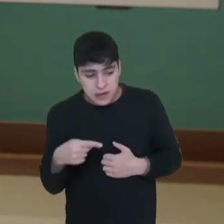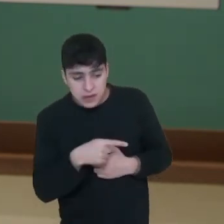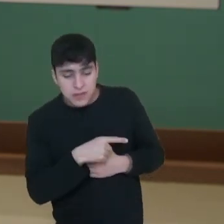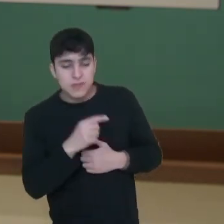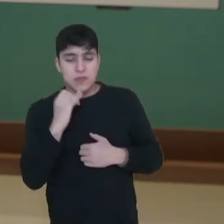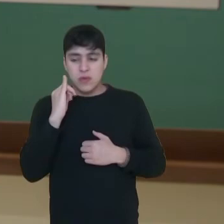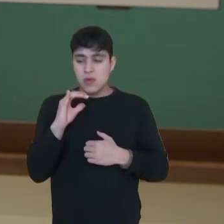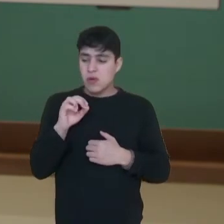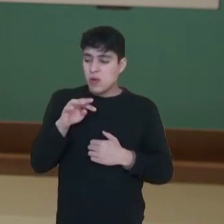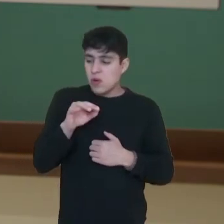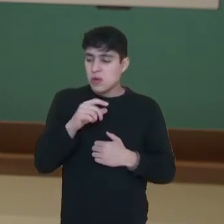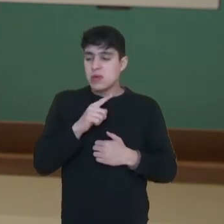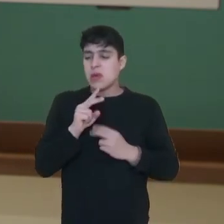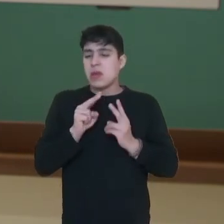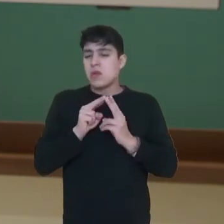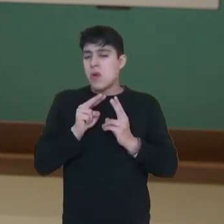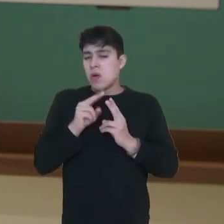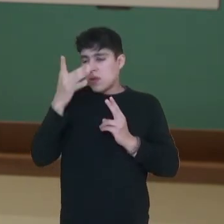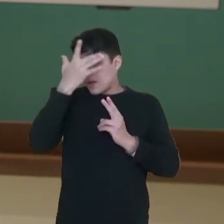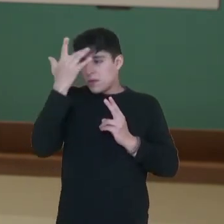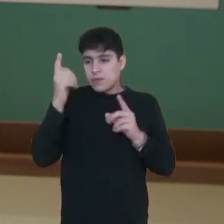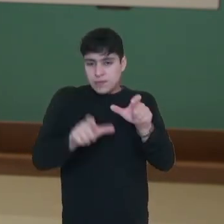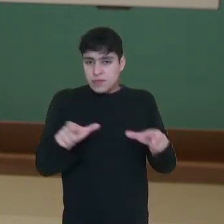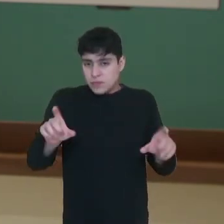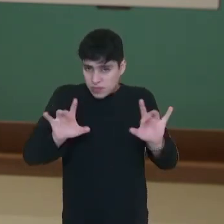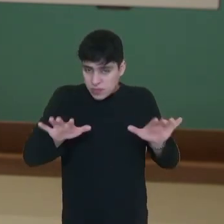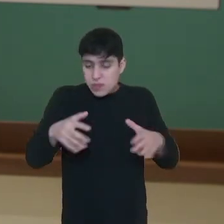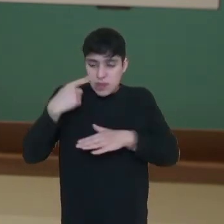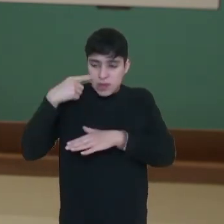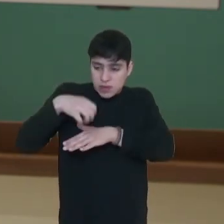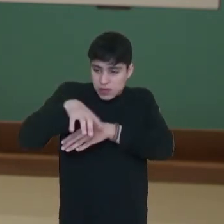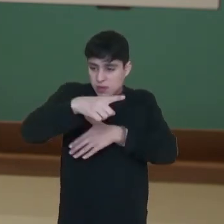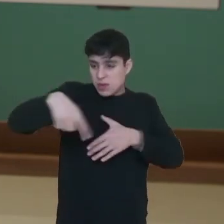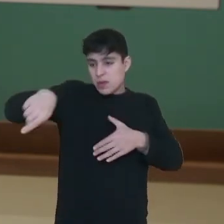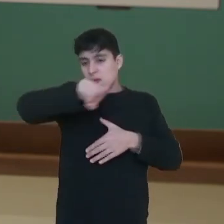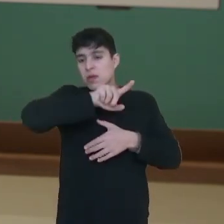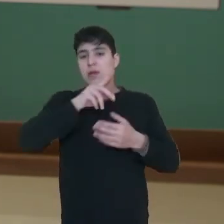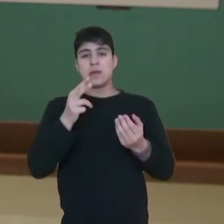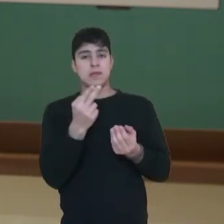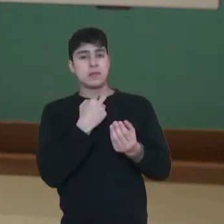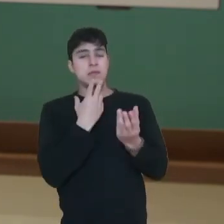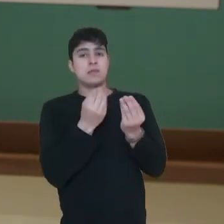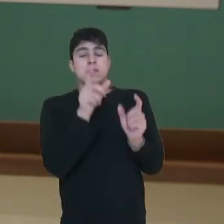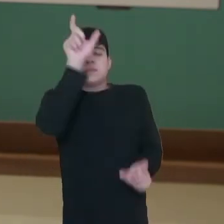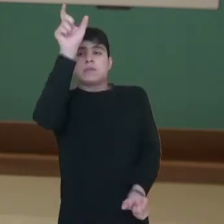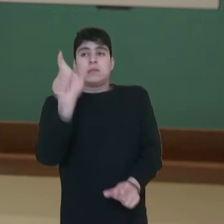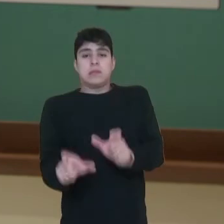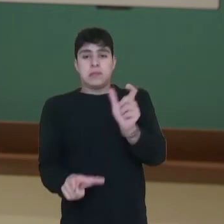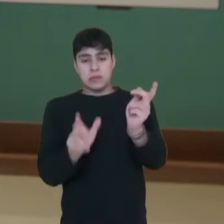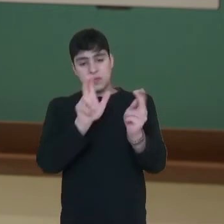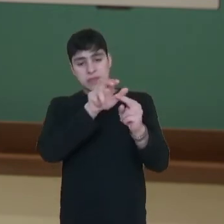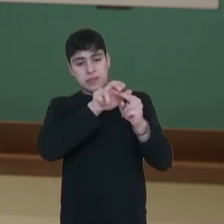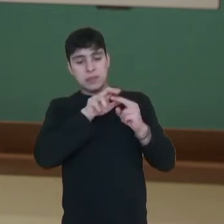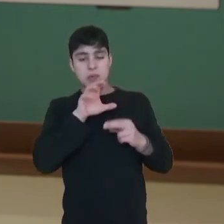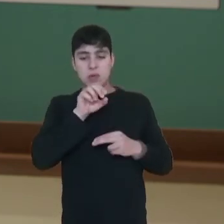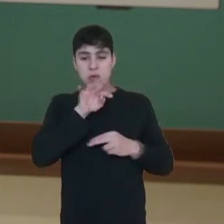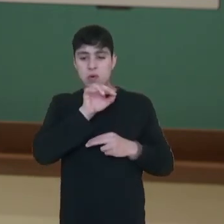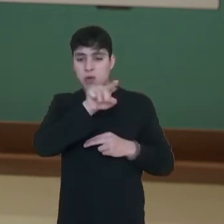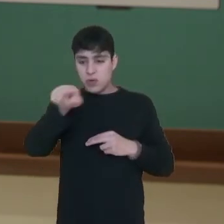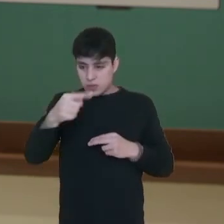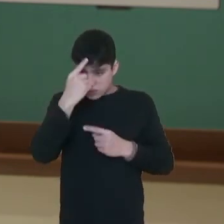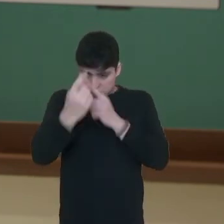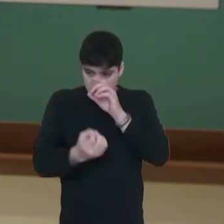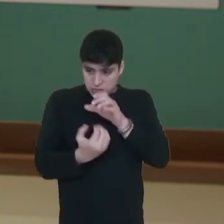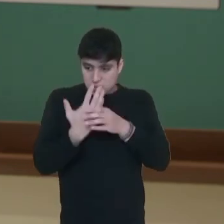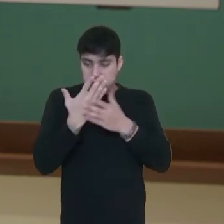apresenta apenas dois personagens, né? Então, fica a dica aí com relação a não ter muitos personagens contos que vocês vão criar, certo?